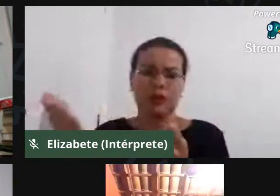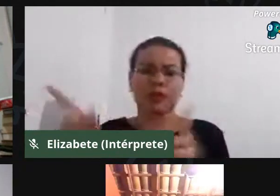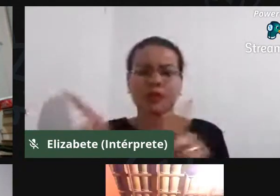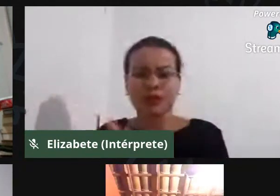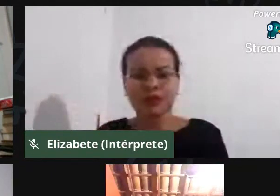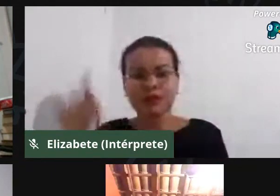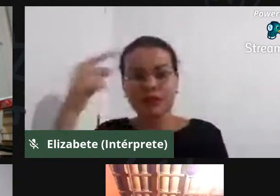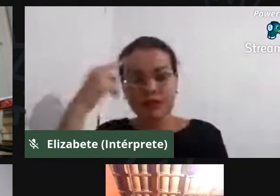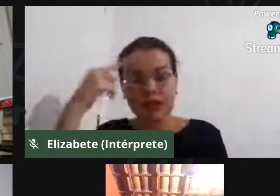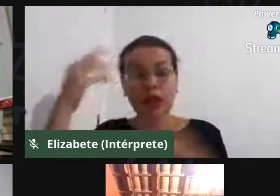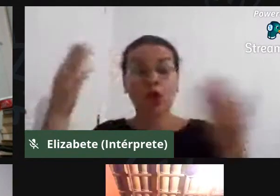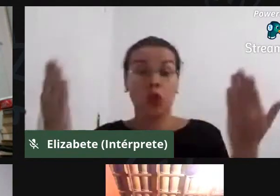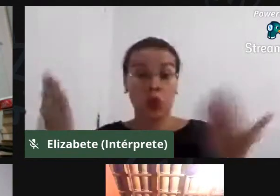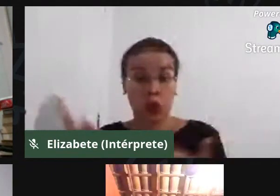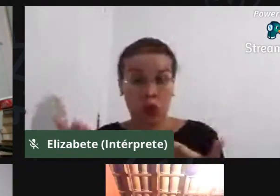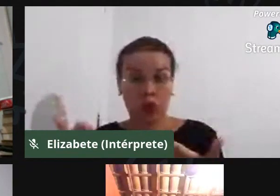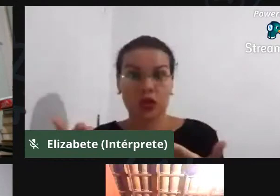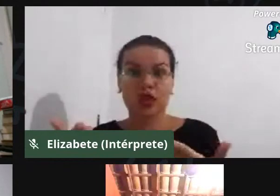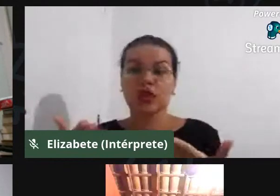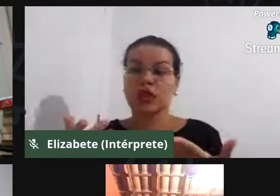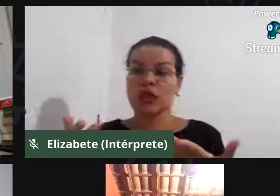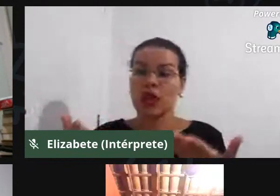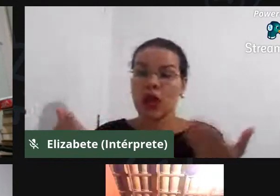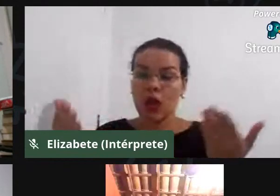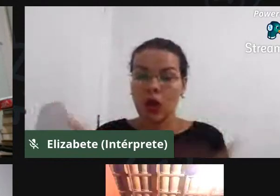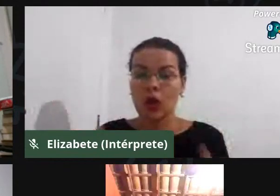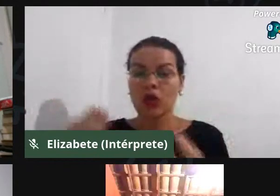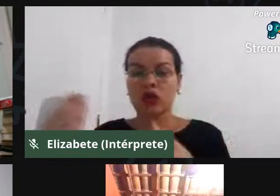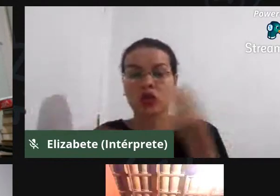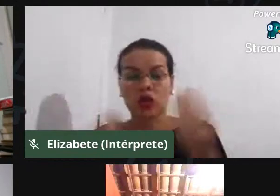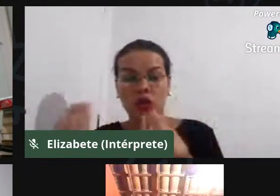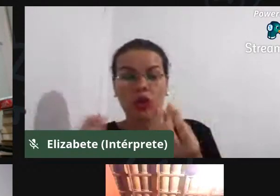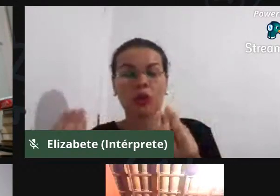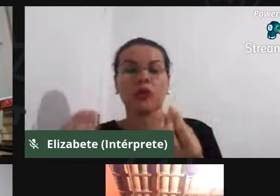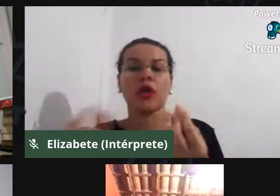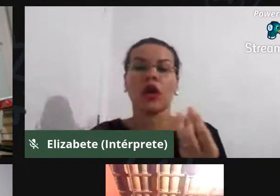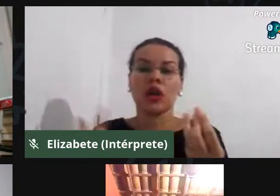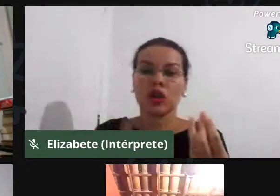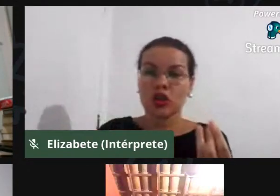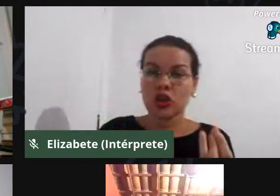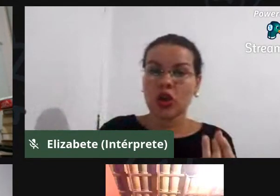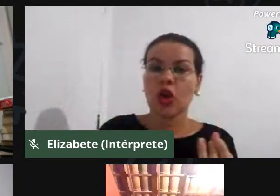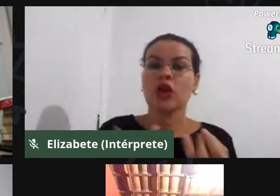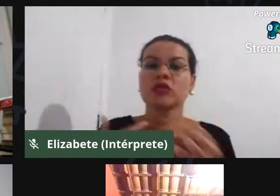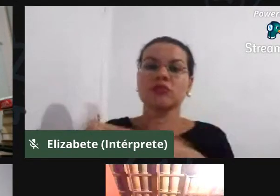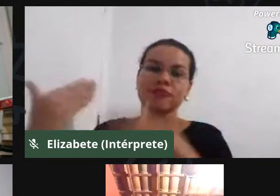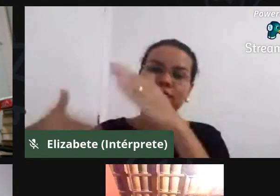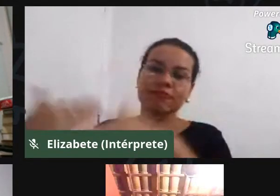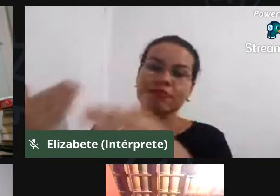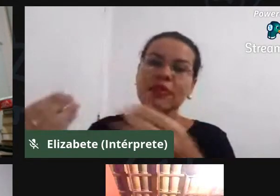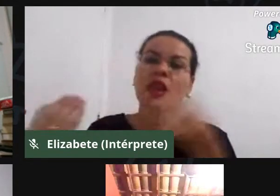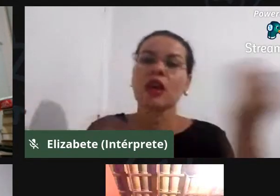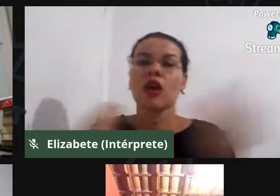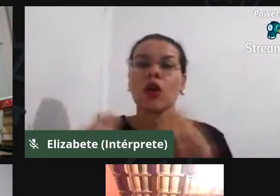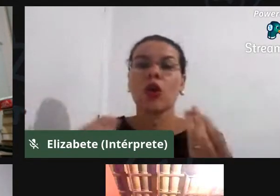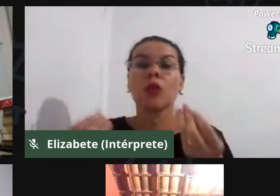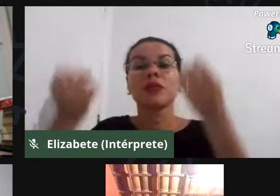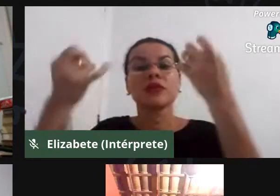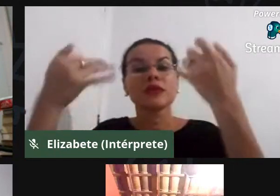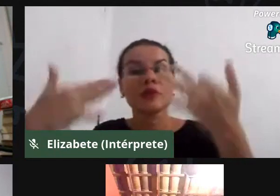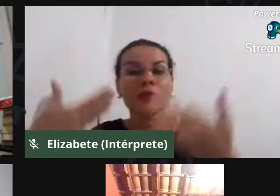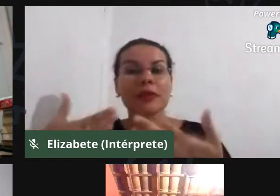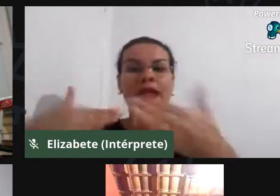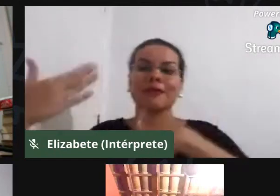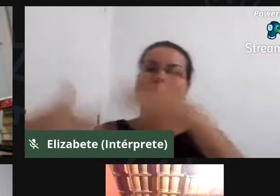pensar essas relações, pensar como vem se dando, como se dá a dinâmica desses